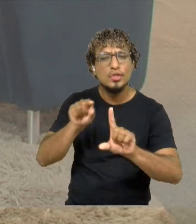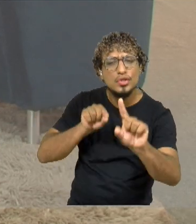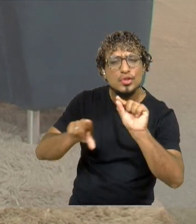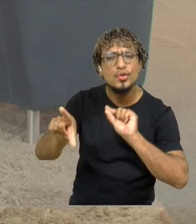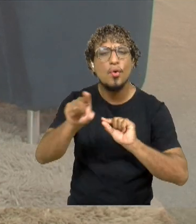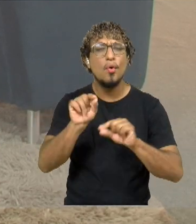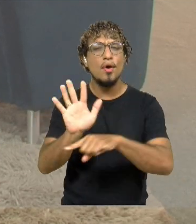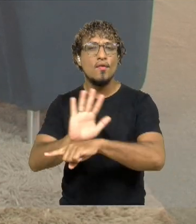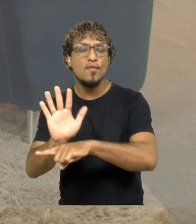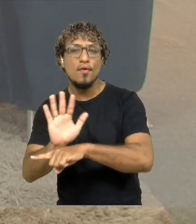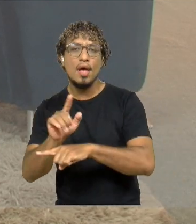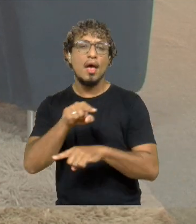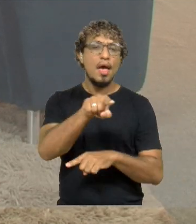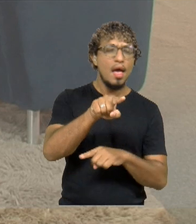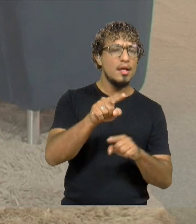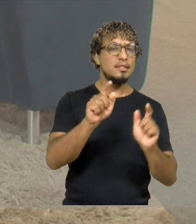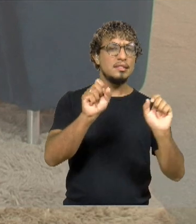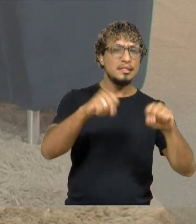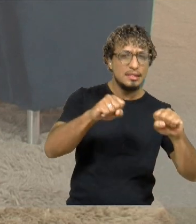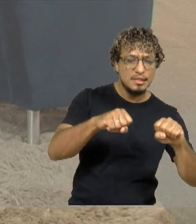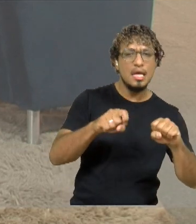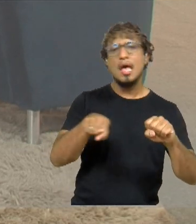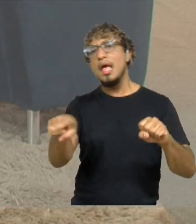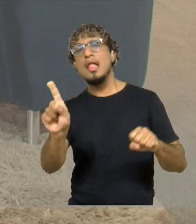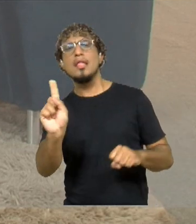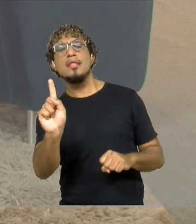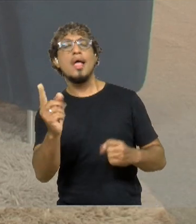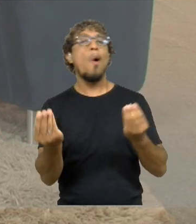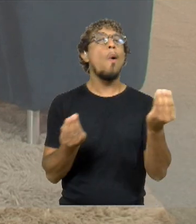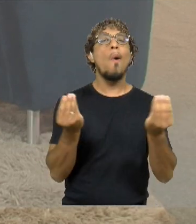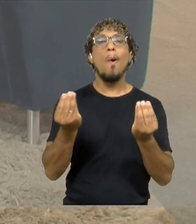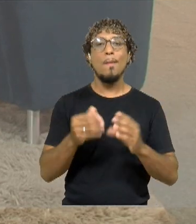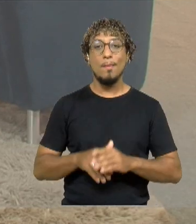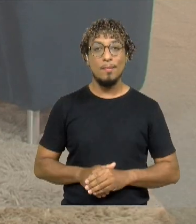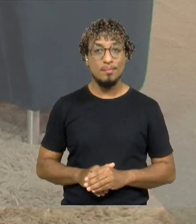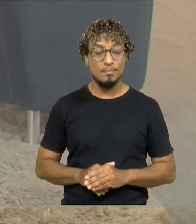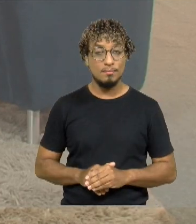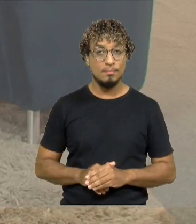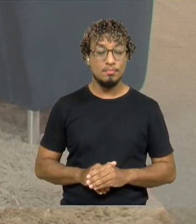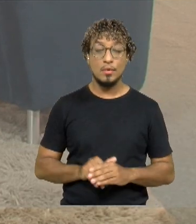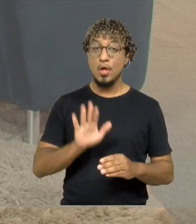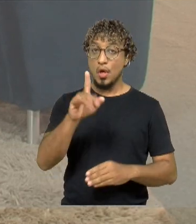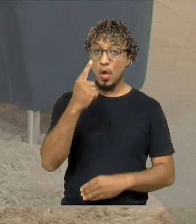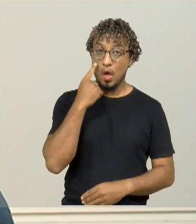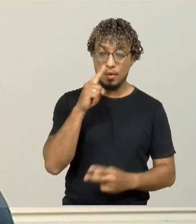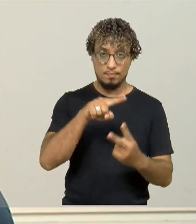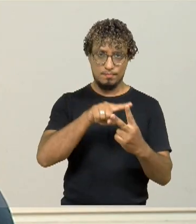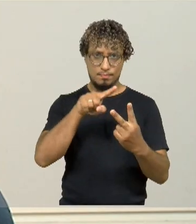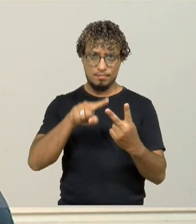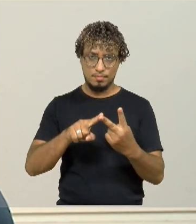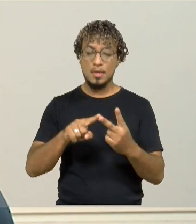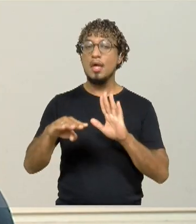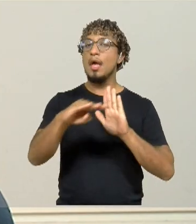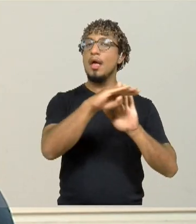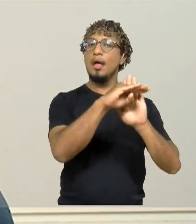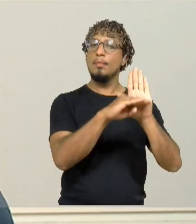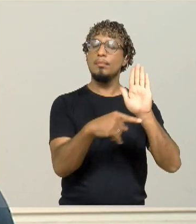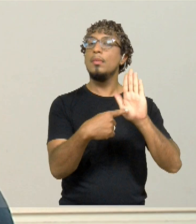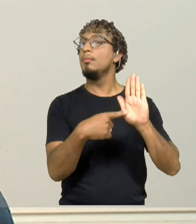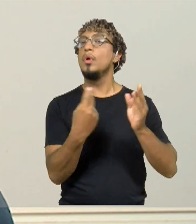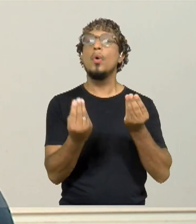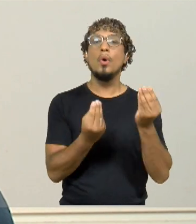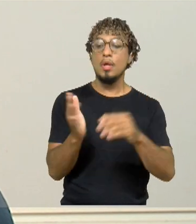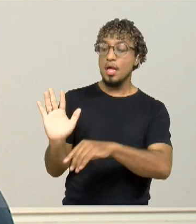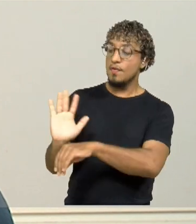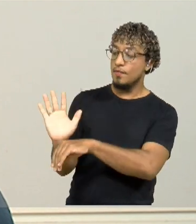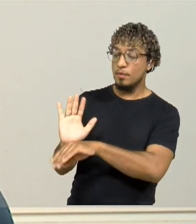filmes, esse entra, esse não entra na programação? Fala um pouquinho pra gente sobre isso. Luísa, duas coisas. A programação é montada a partir de